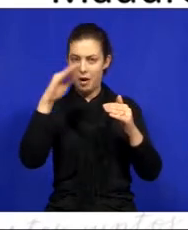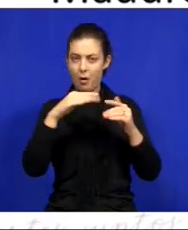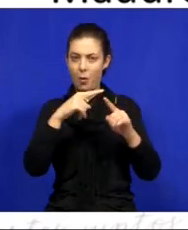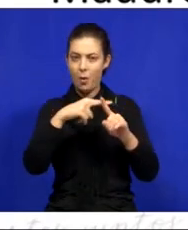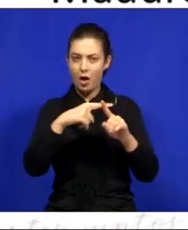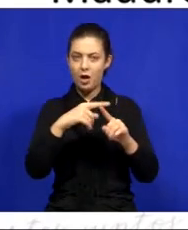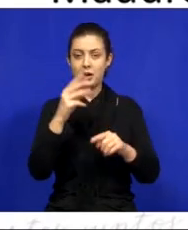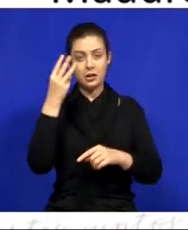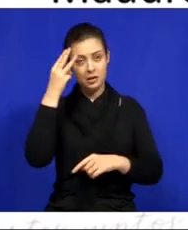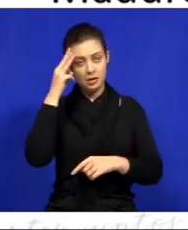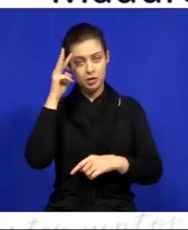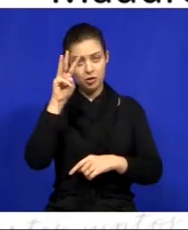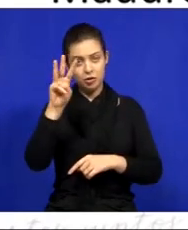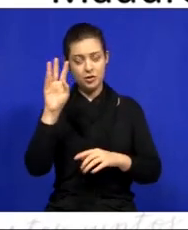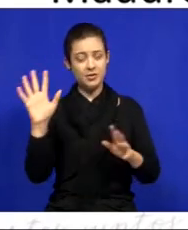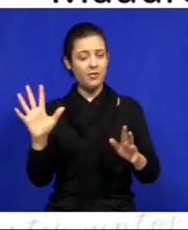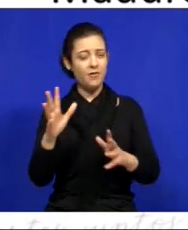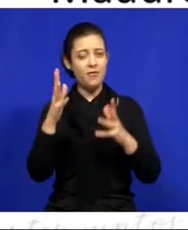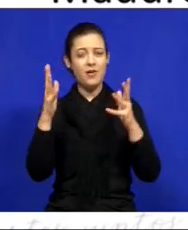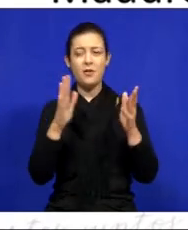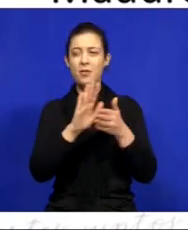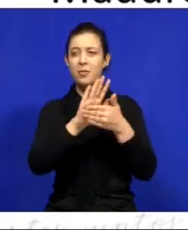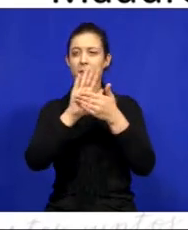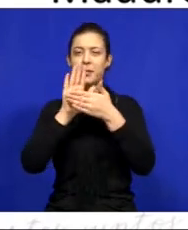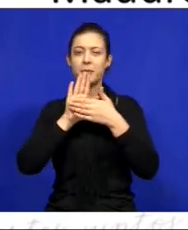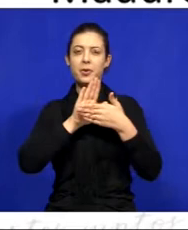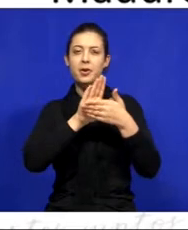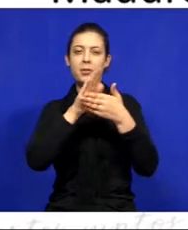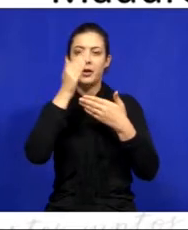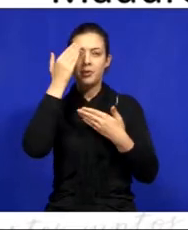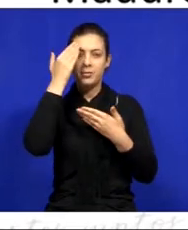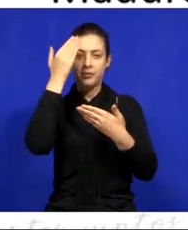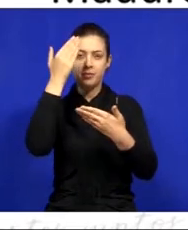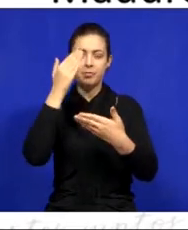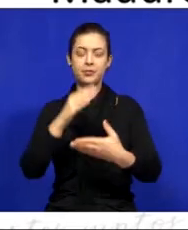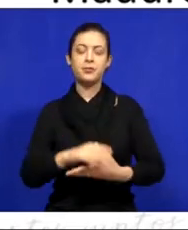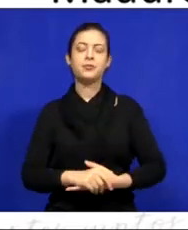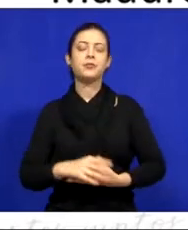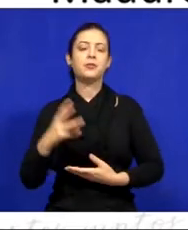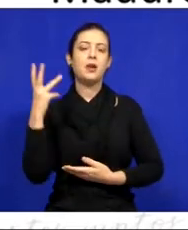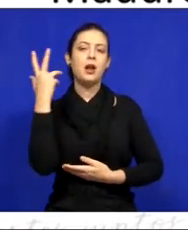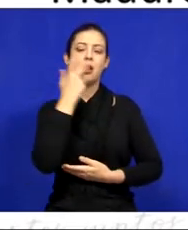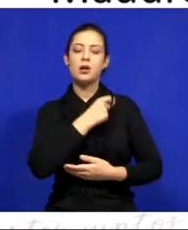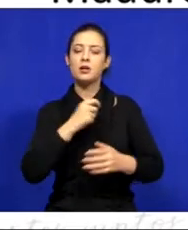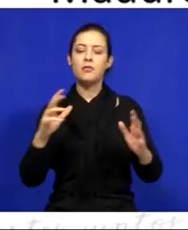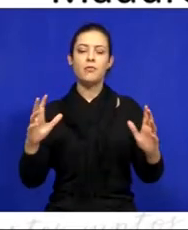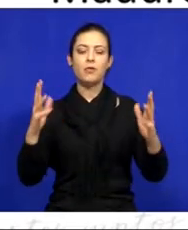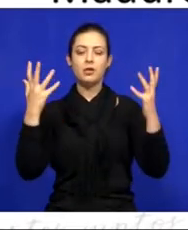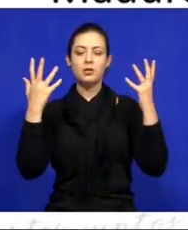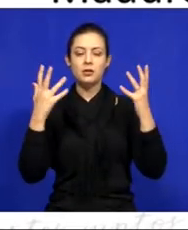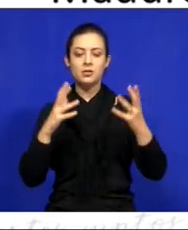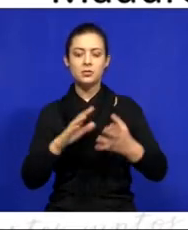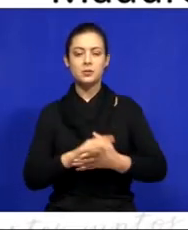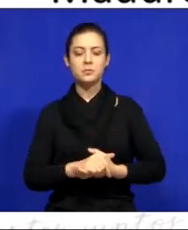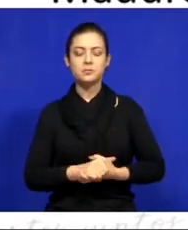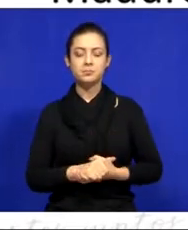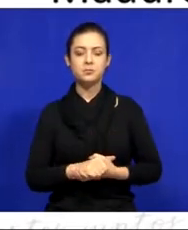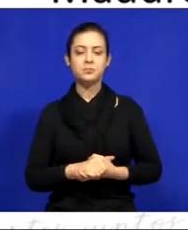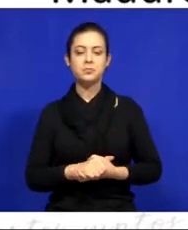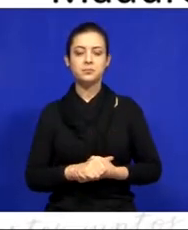Foram três dias de festa de louvor e gratidão a Deus. Foi uma linda festa e